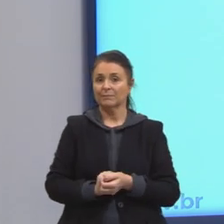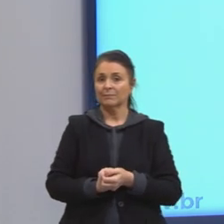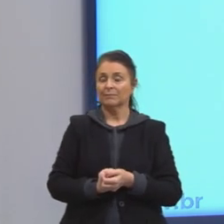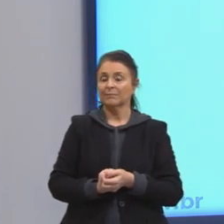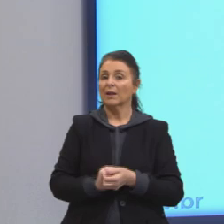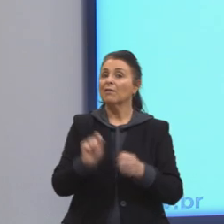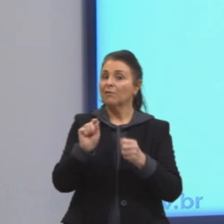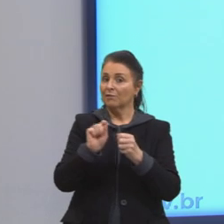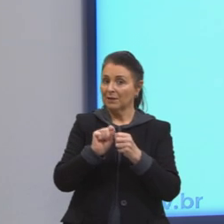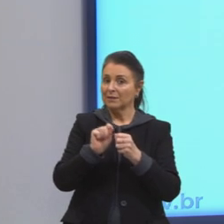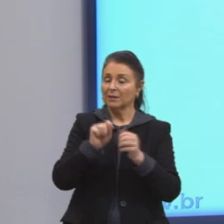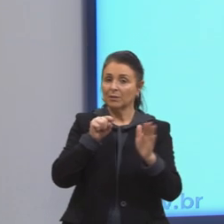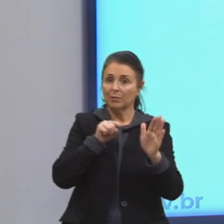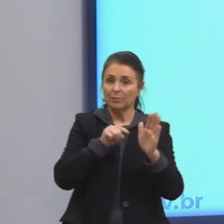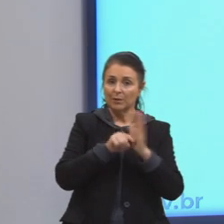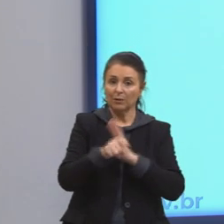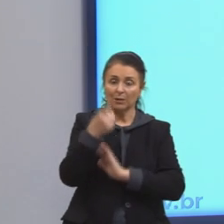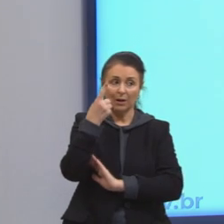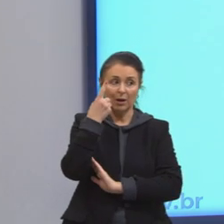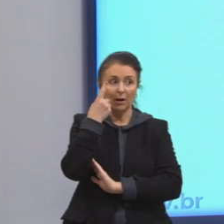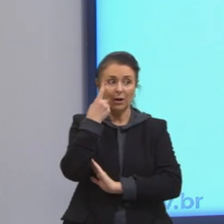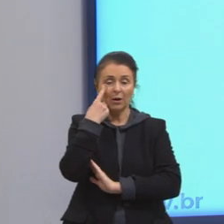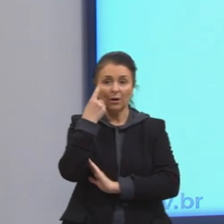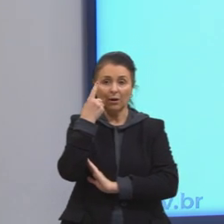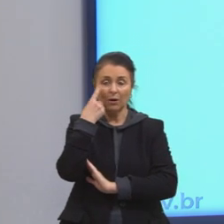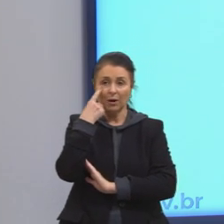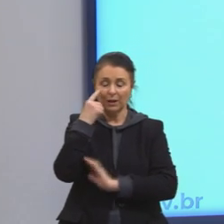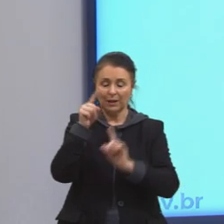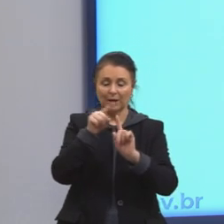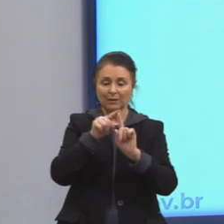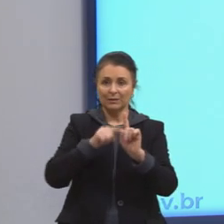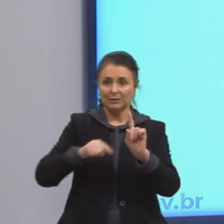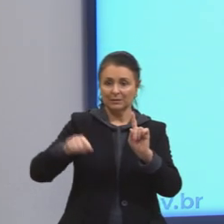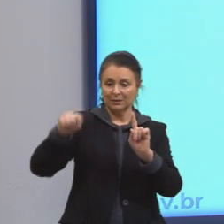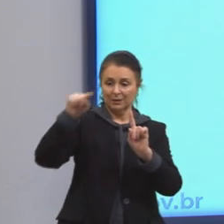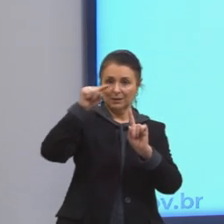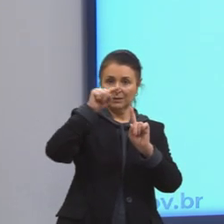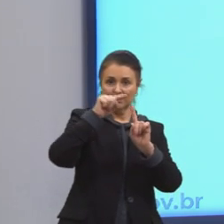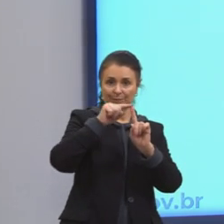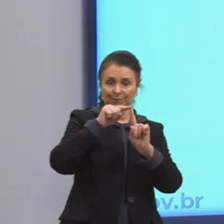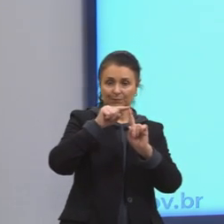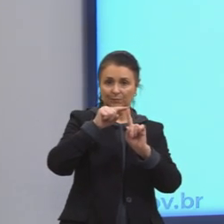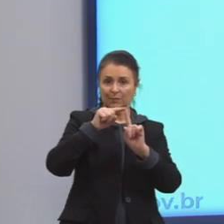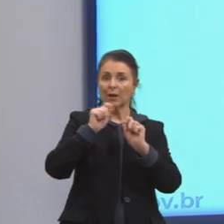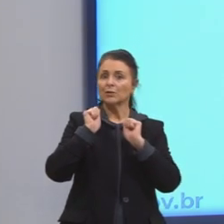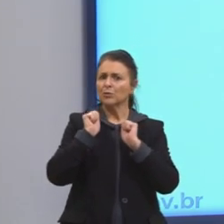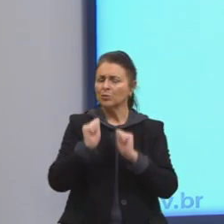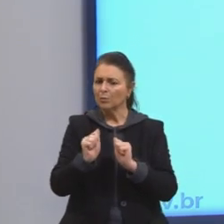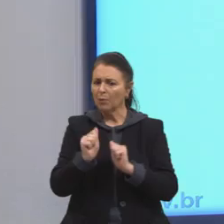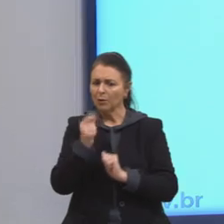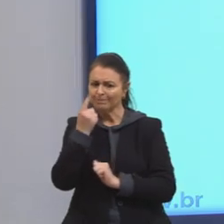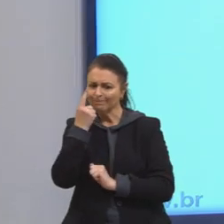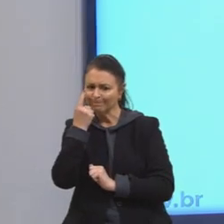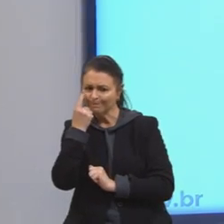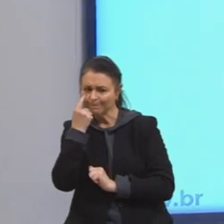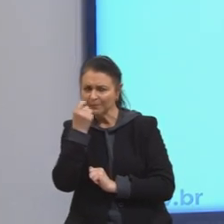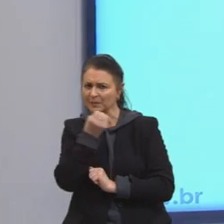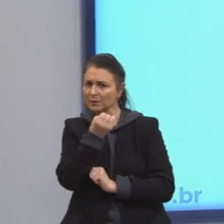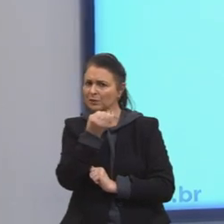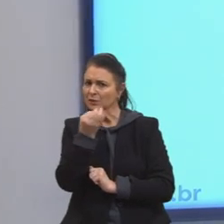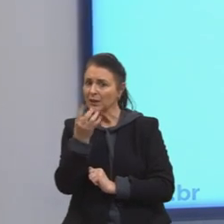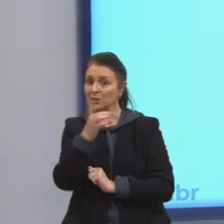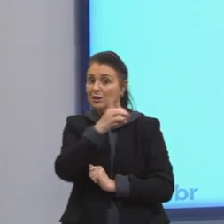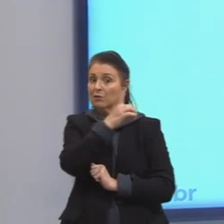Resolvendo a questão, vamos começar olhando lá para o nosso gráfico de setores. A gente pode associar que a quantidade vendida foi de 100